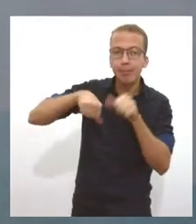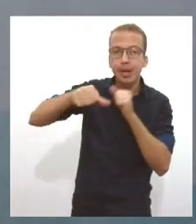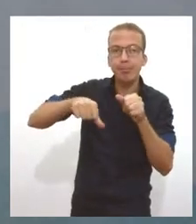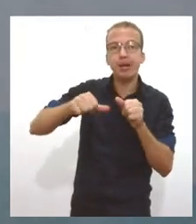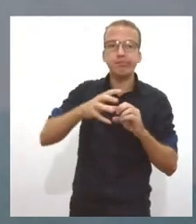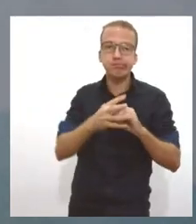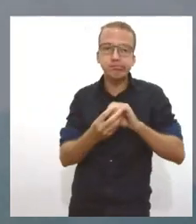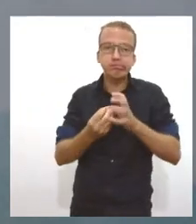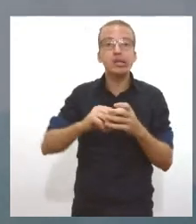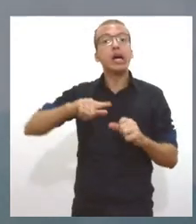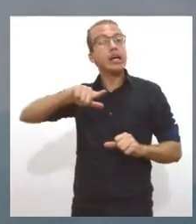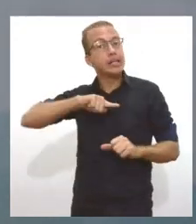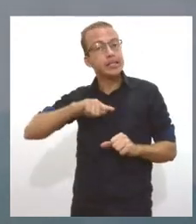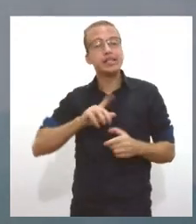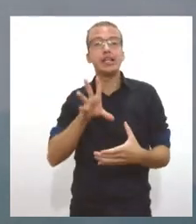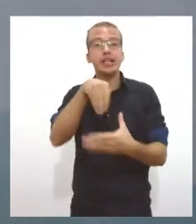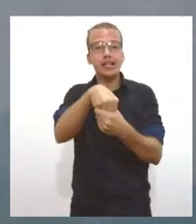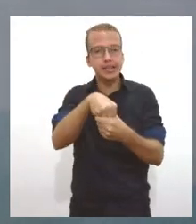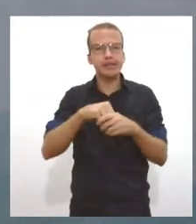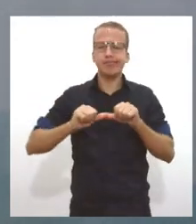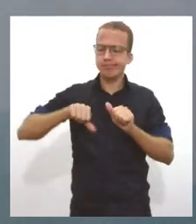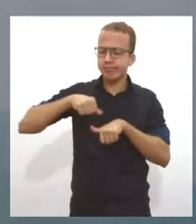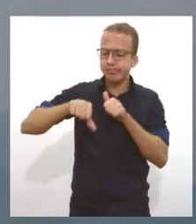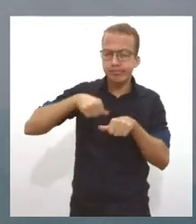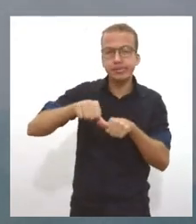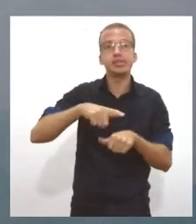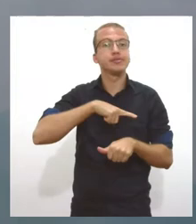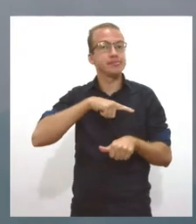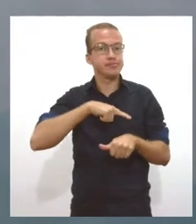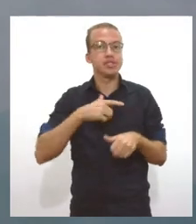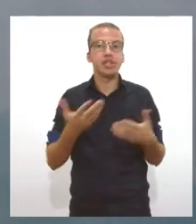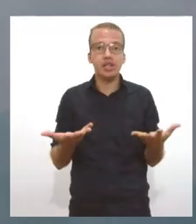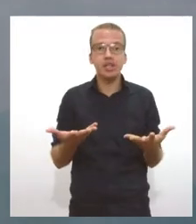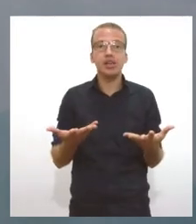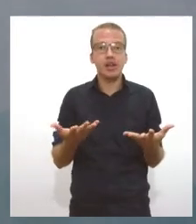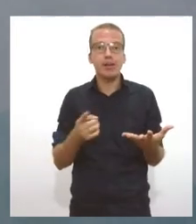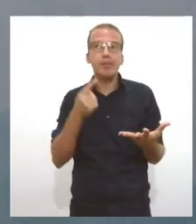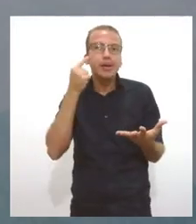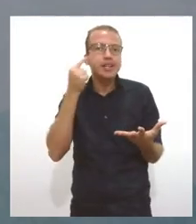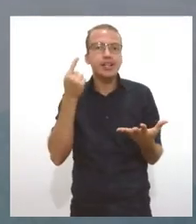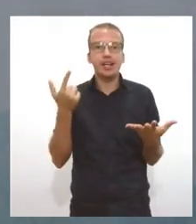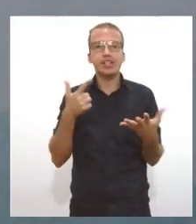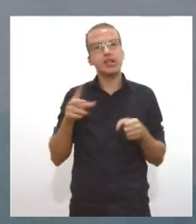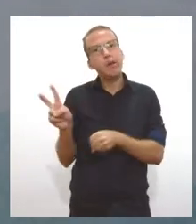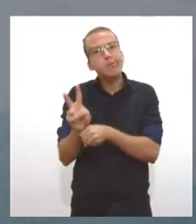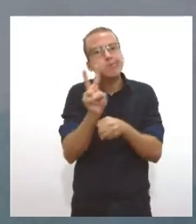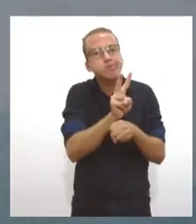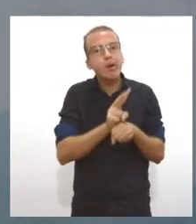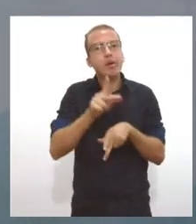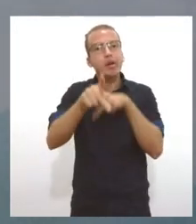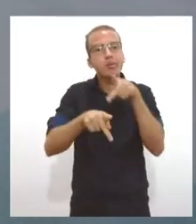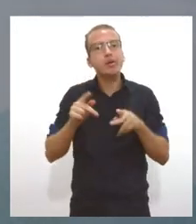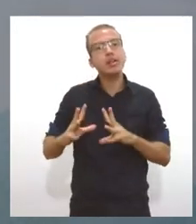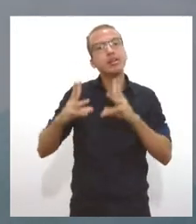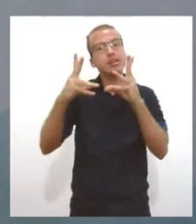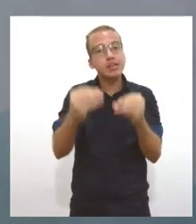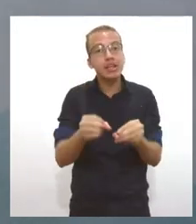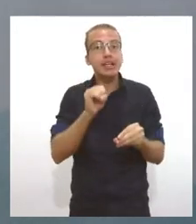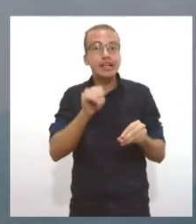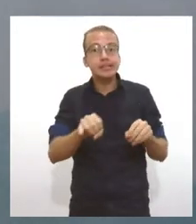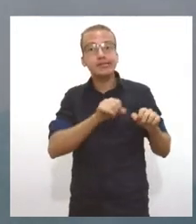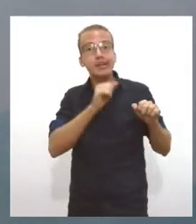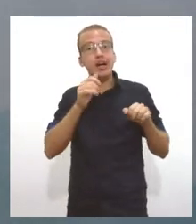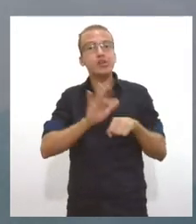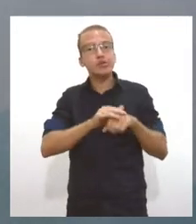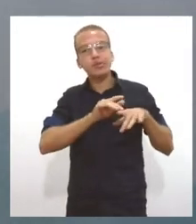ela sofre mutação constantemente. Então não tem como a gente ter uma imunidade de toda a população com a contaminação. Porque a